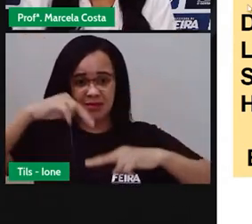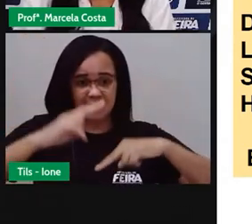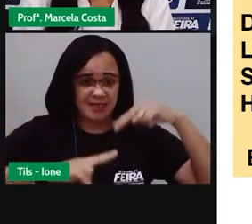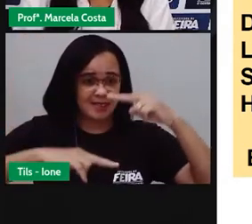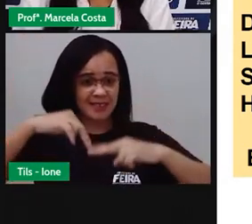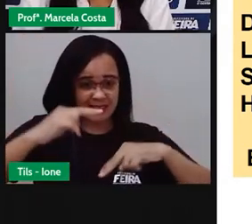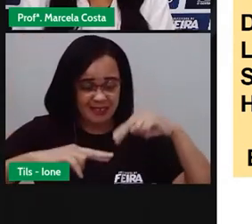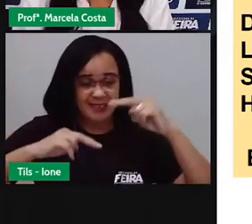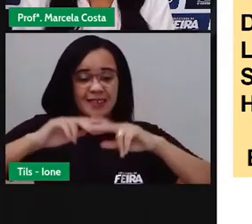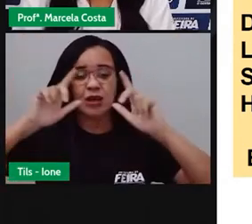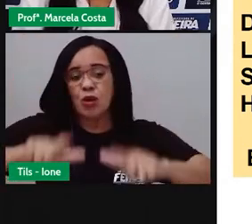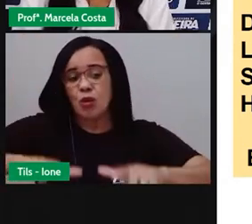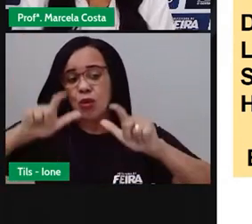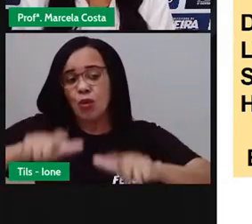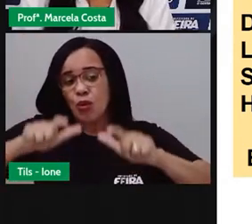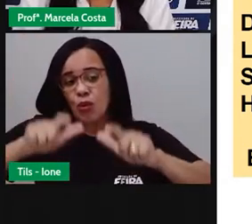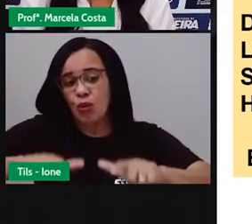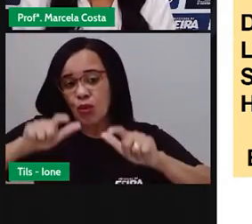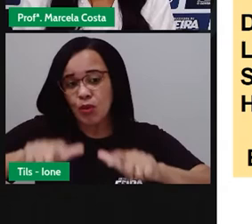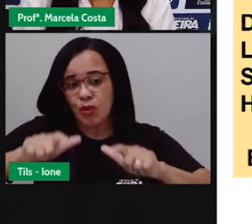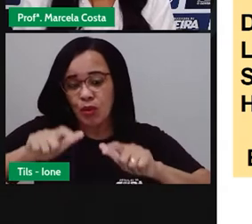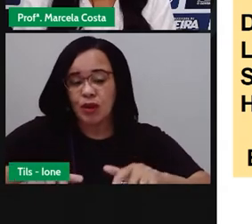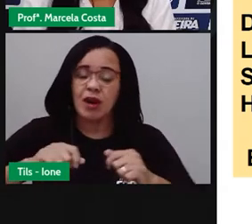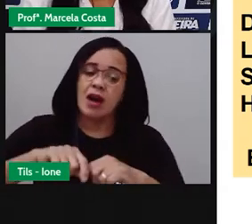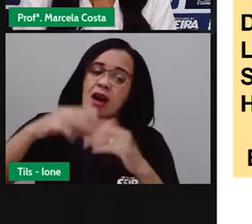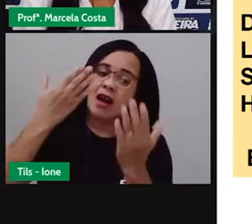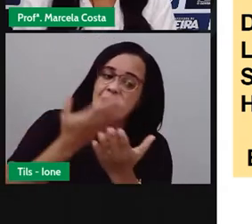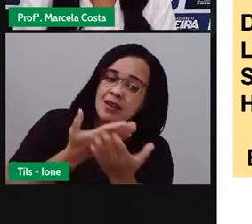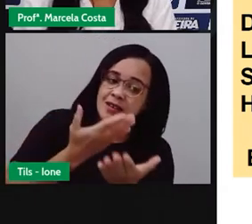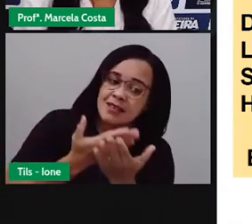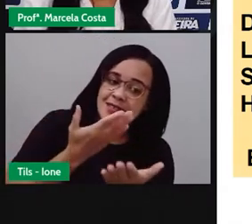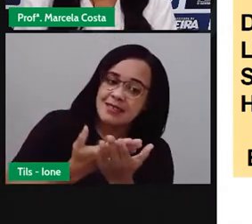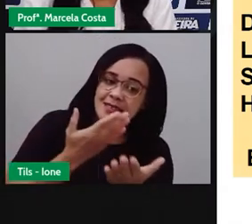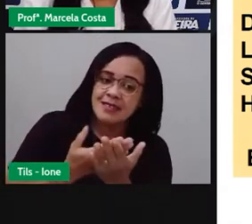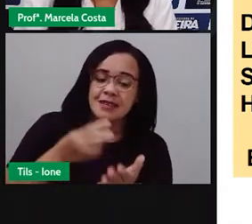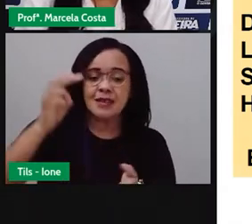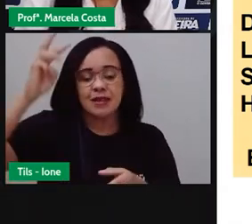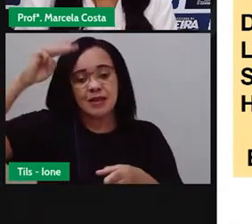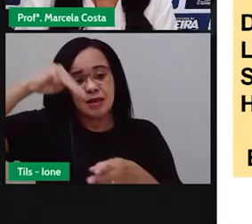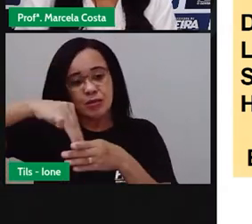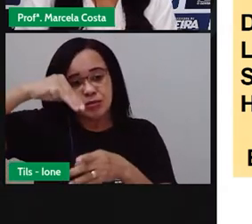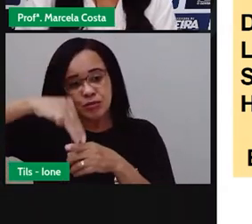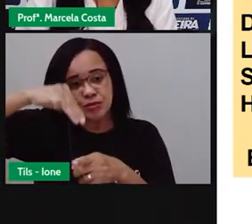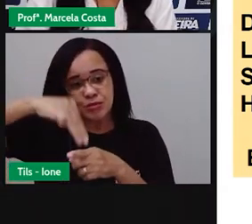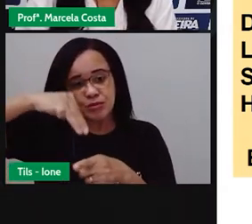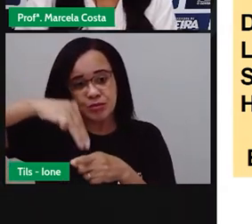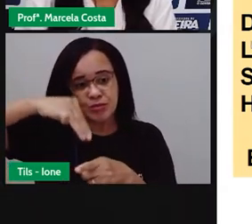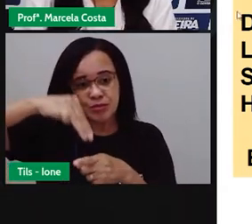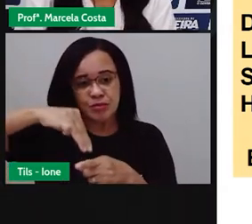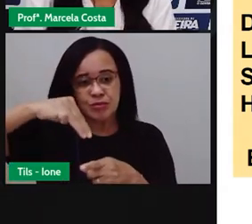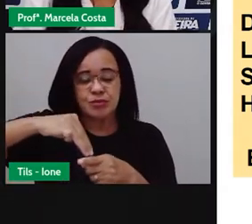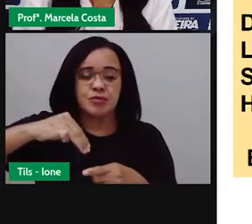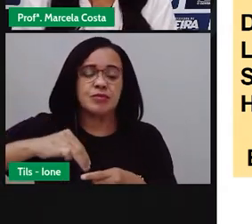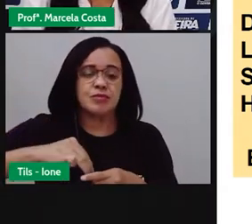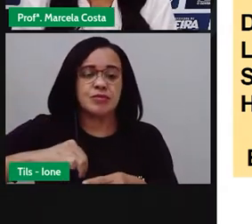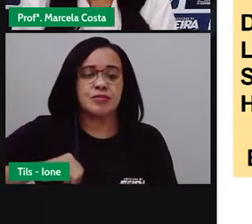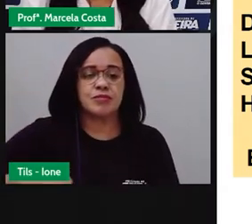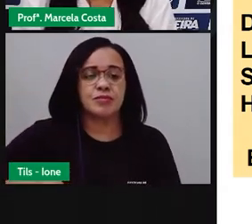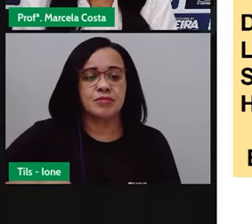da Escola Municipal Nossa